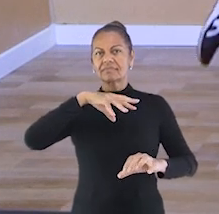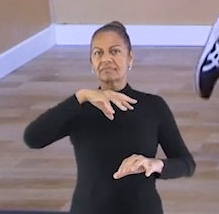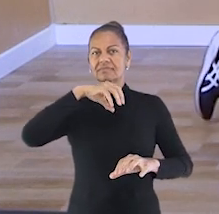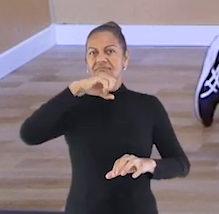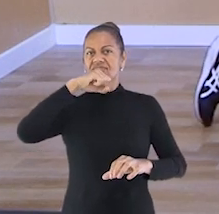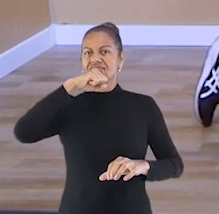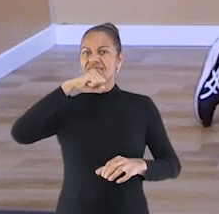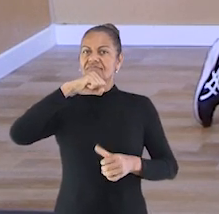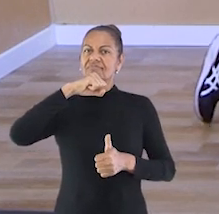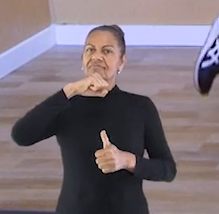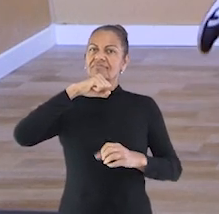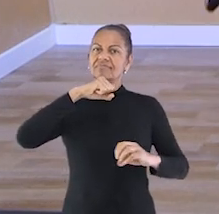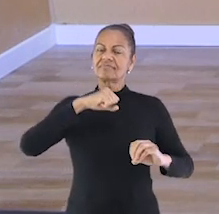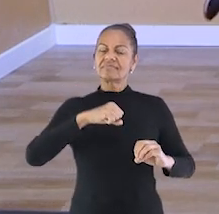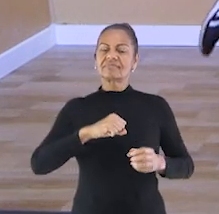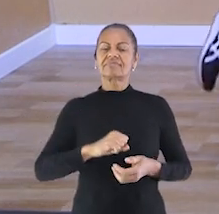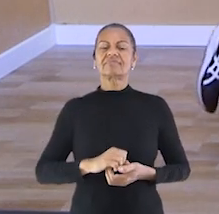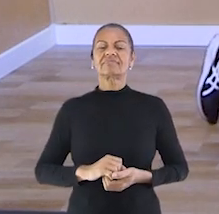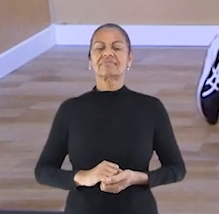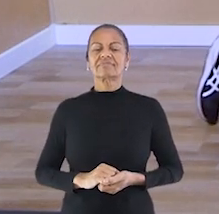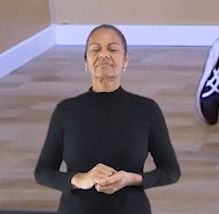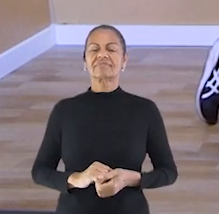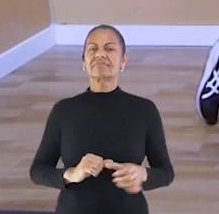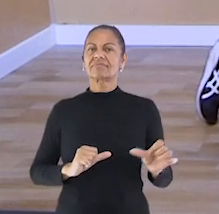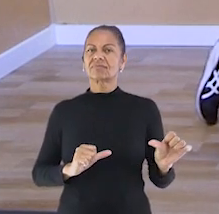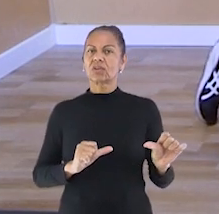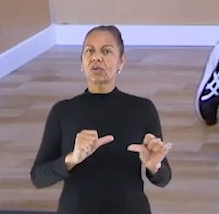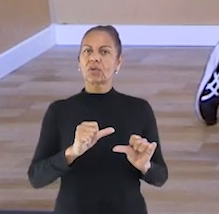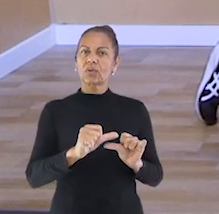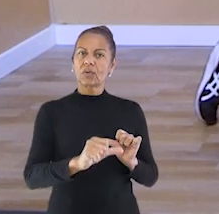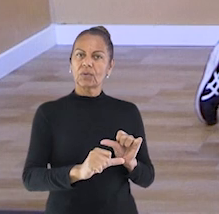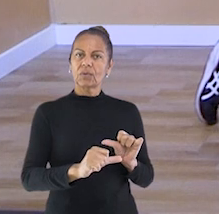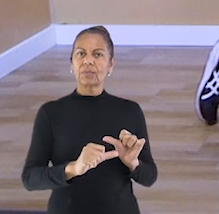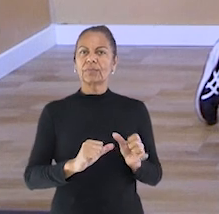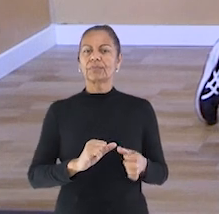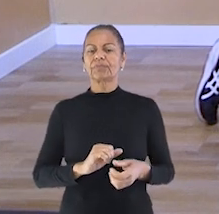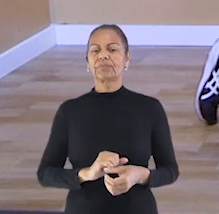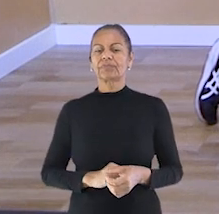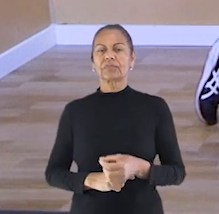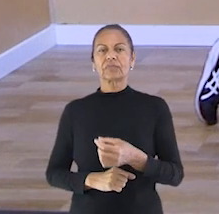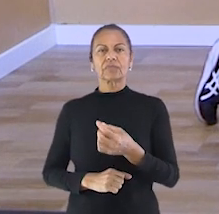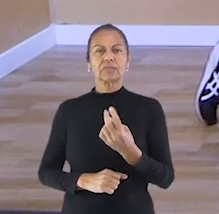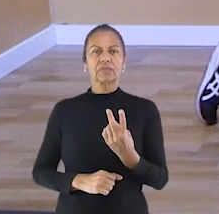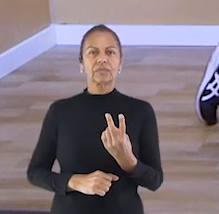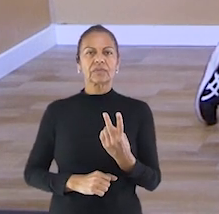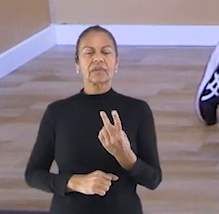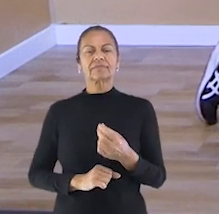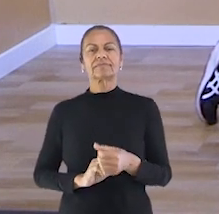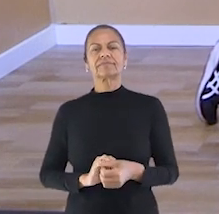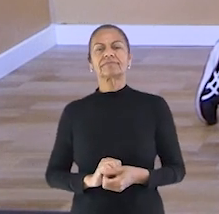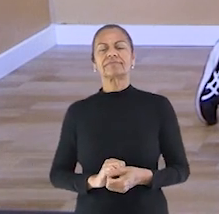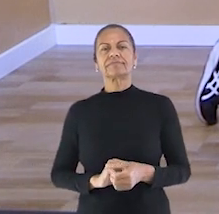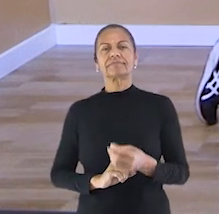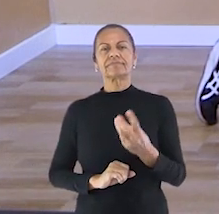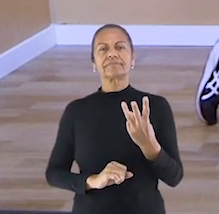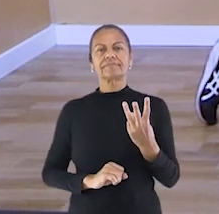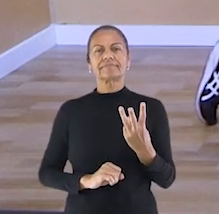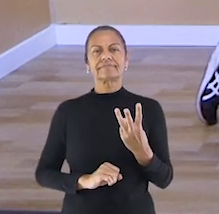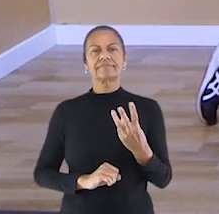nove, dez. Trocou. Um, dois,